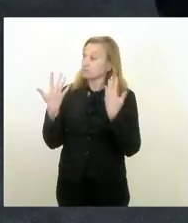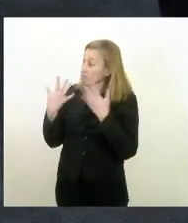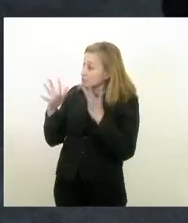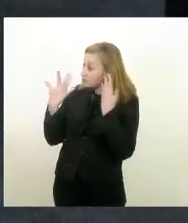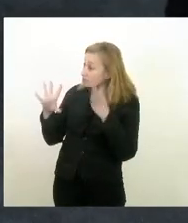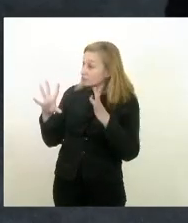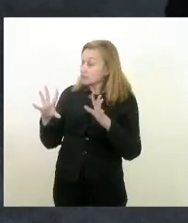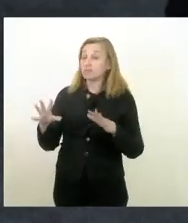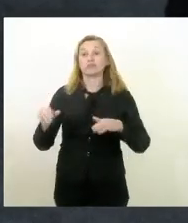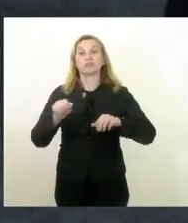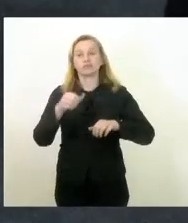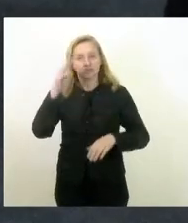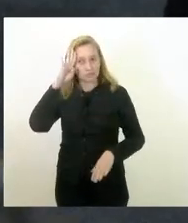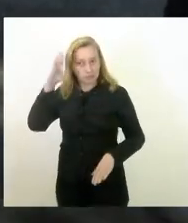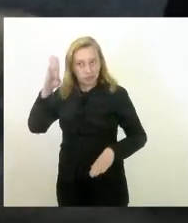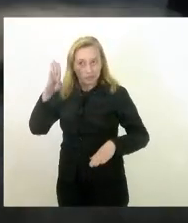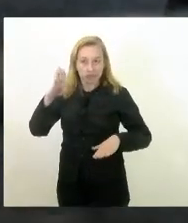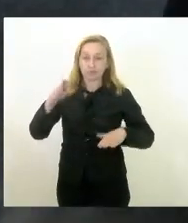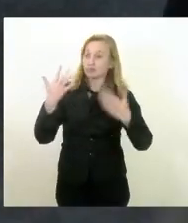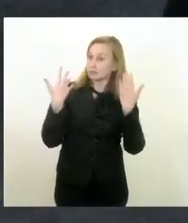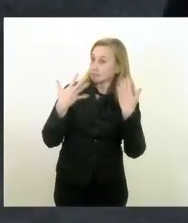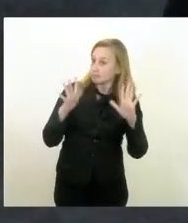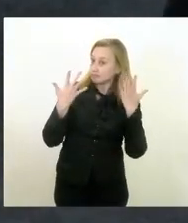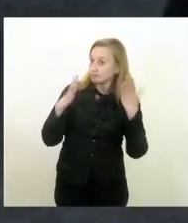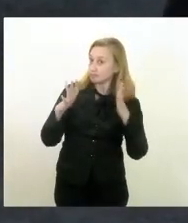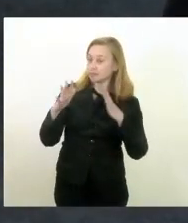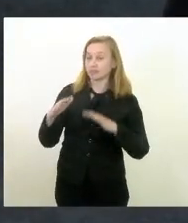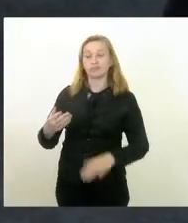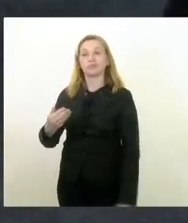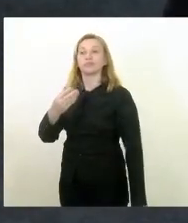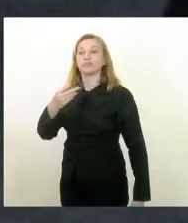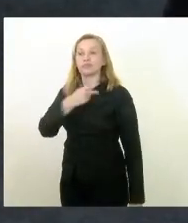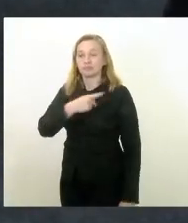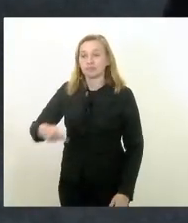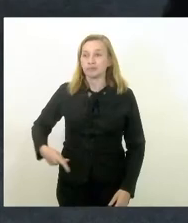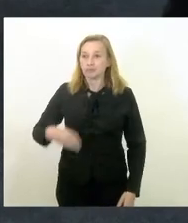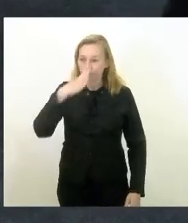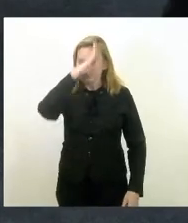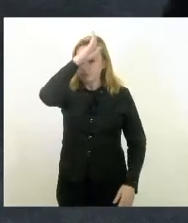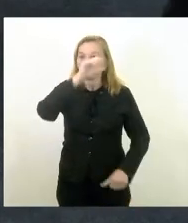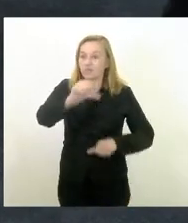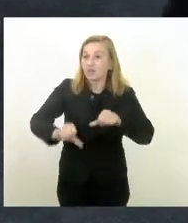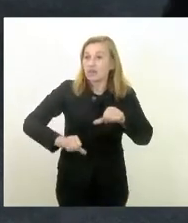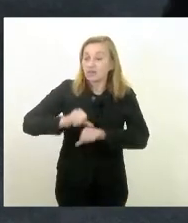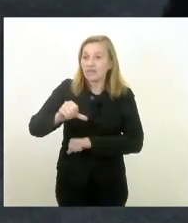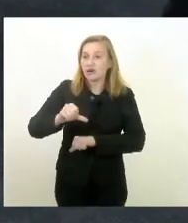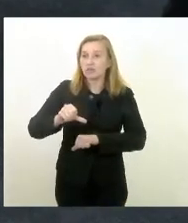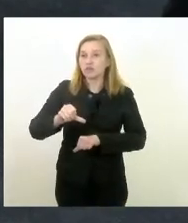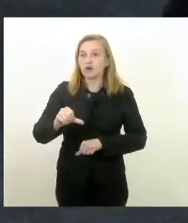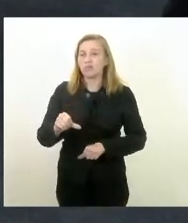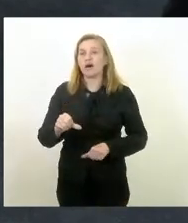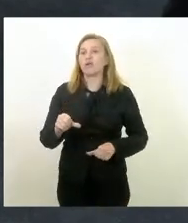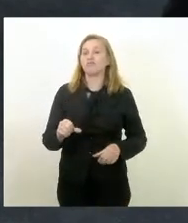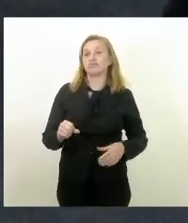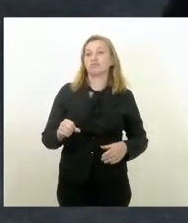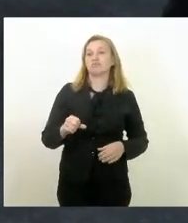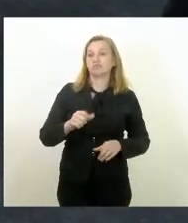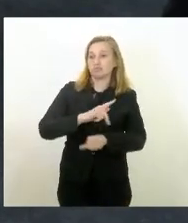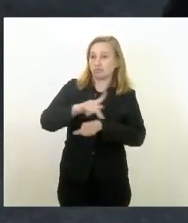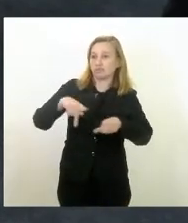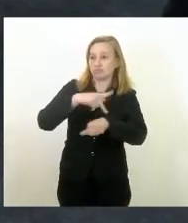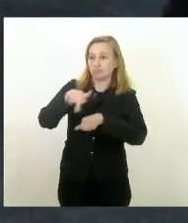parabenizo o nosso presidente Bolsonaro por estar mudando a cara do nosso país que